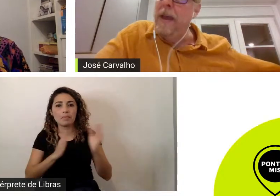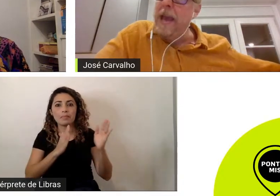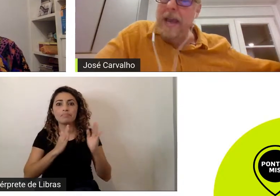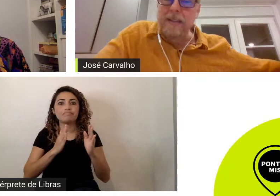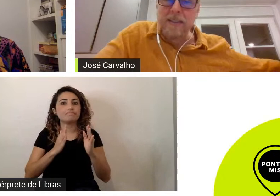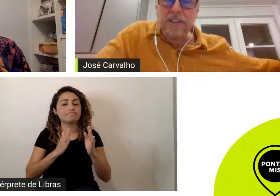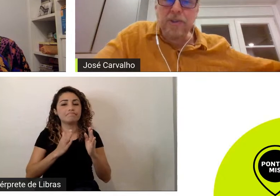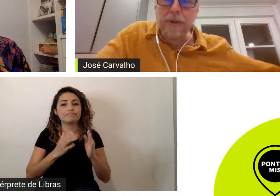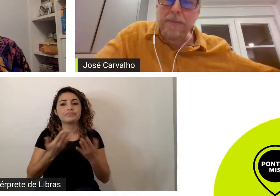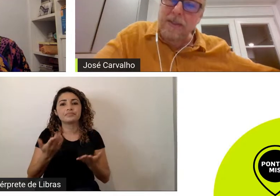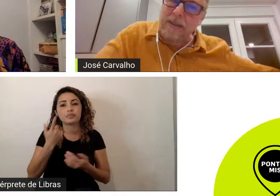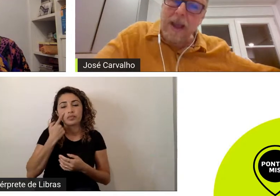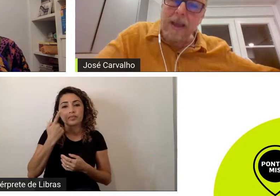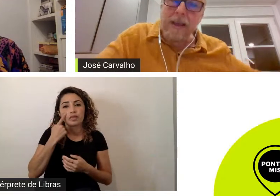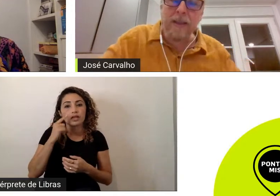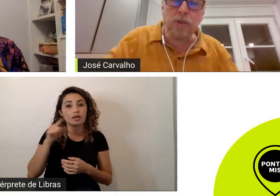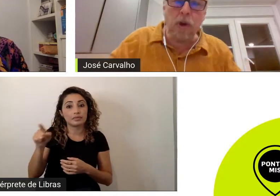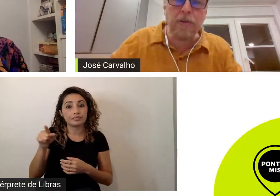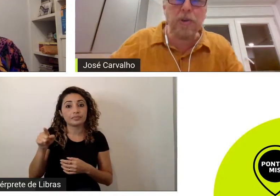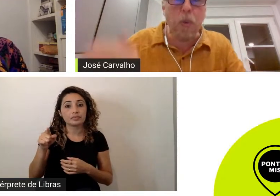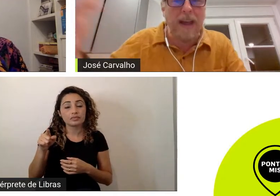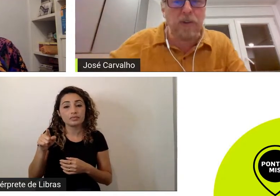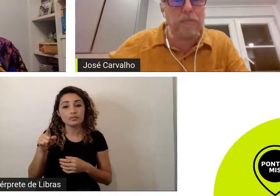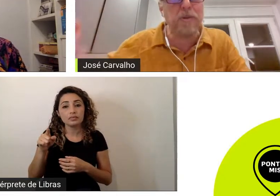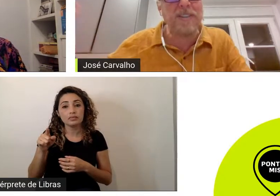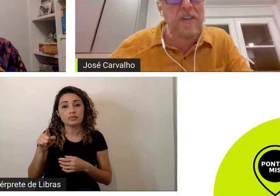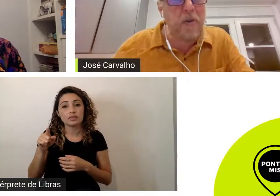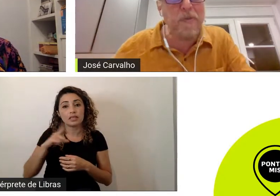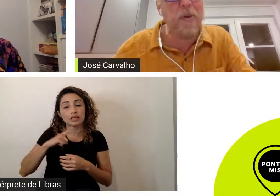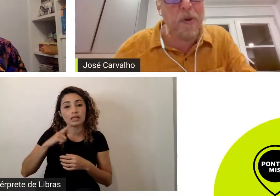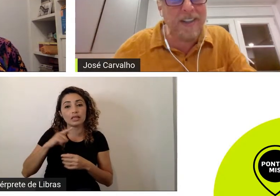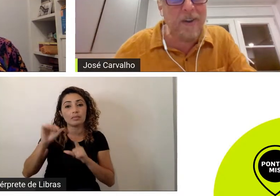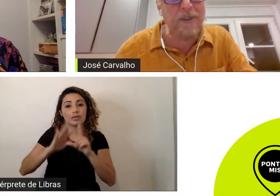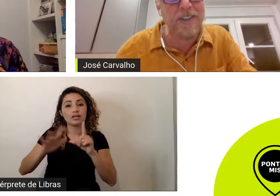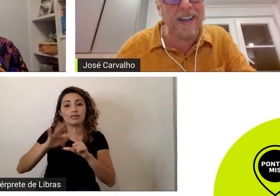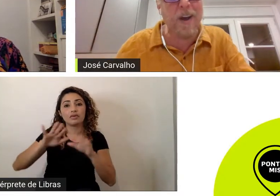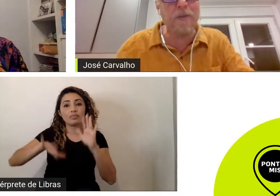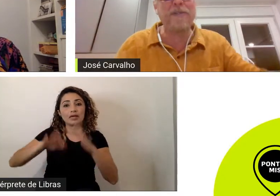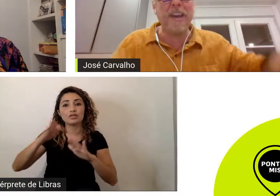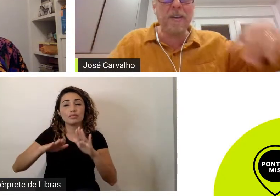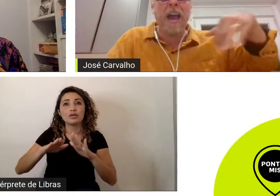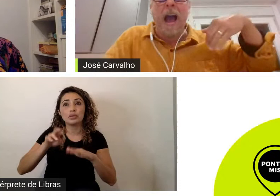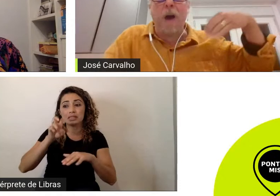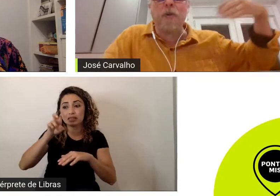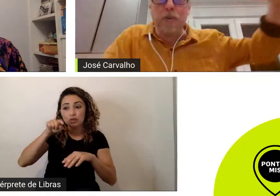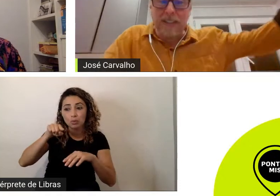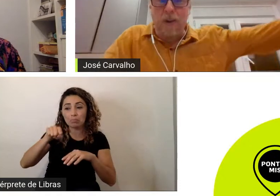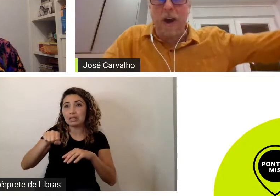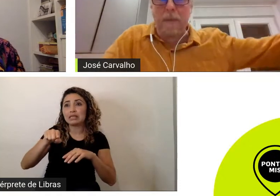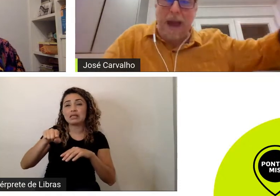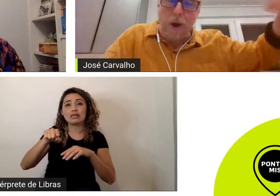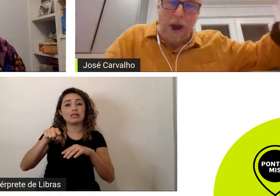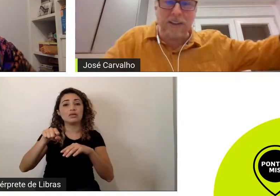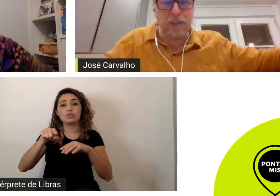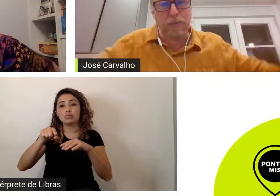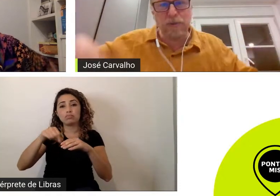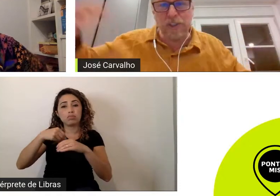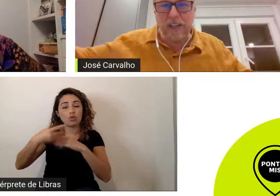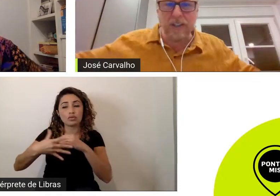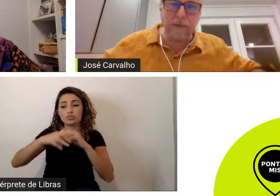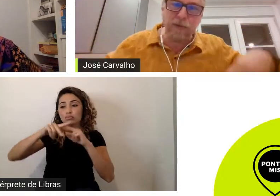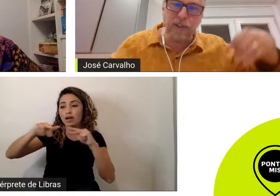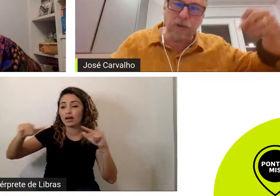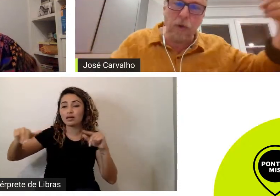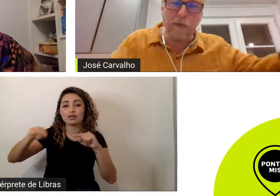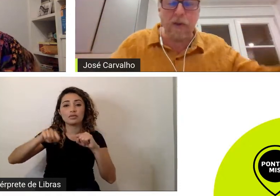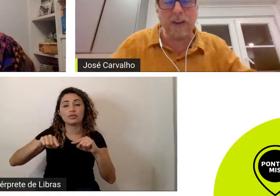de que esses streamings tem em torno de 4 mil 5 mil conteúdos cada um e vem alguns agora maiores tipo